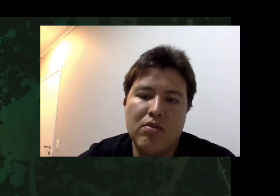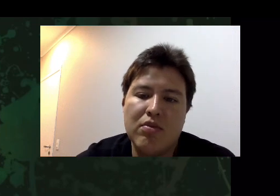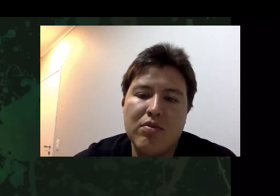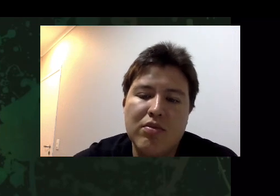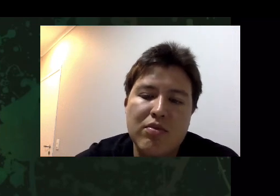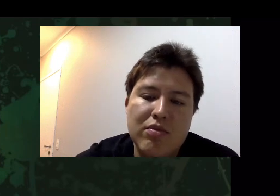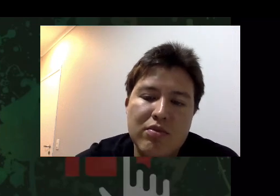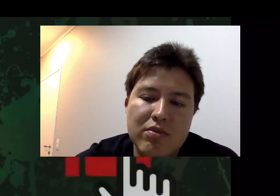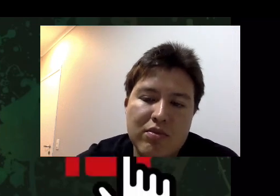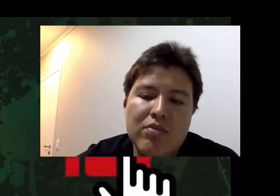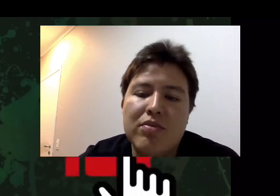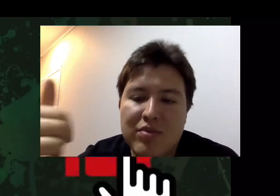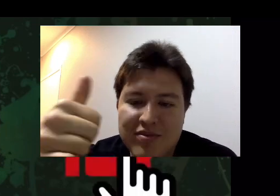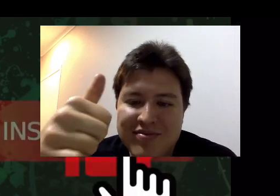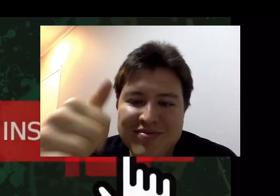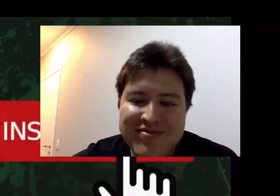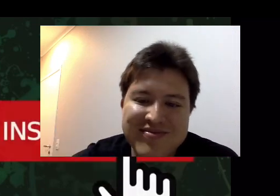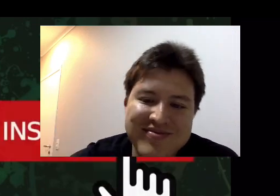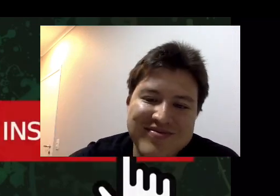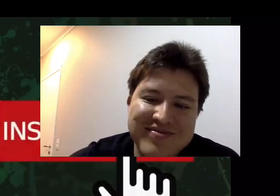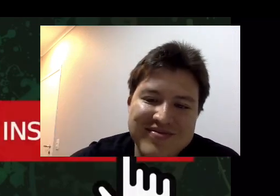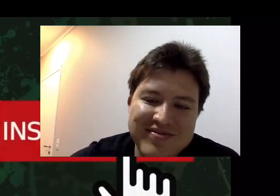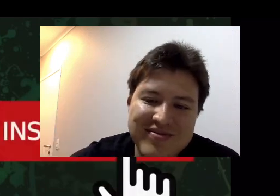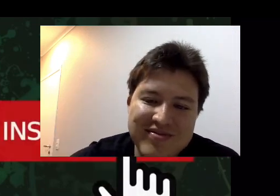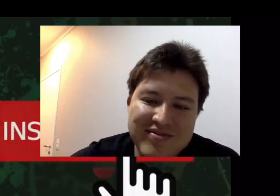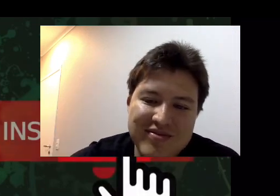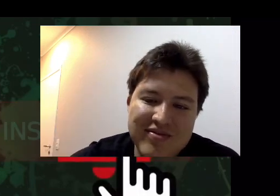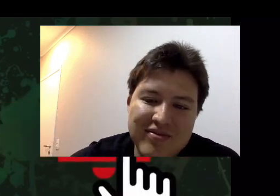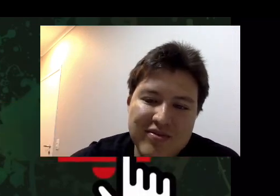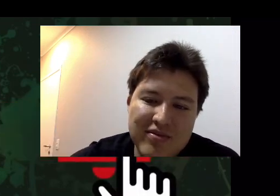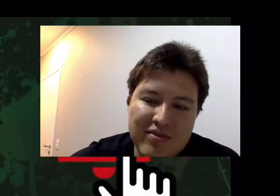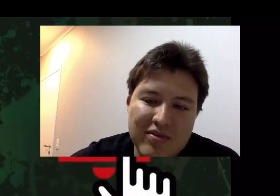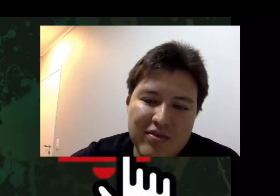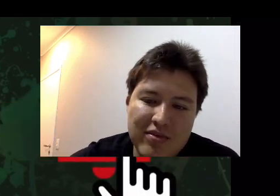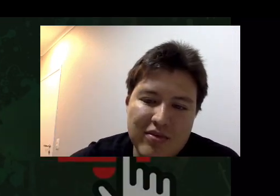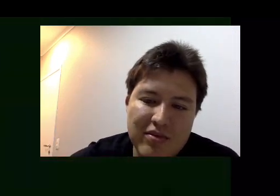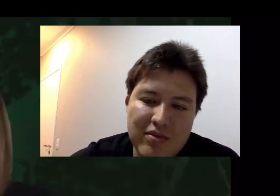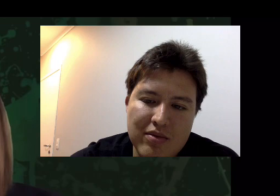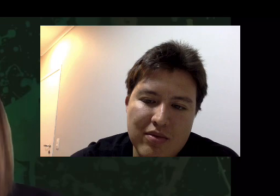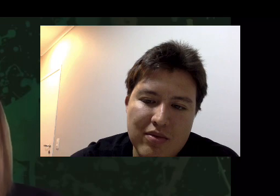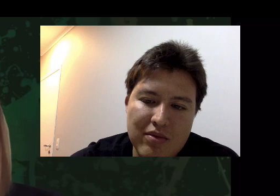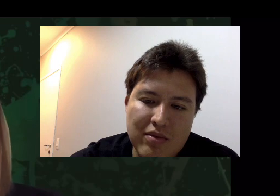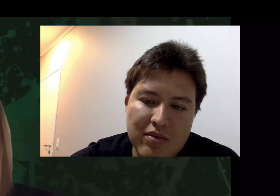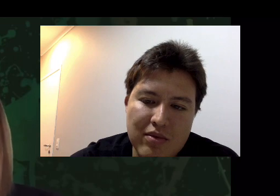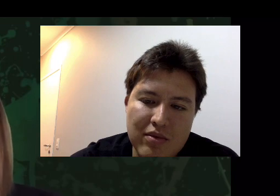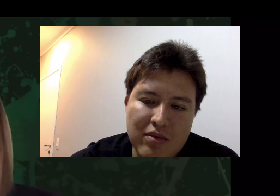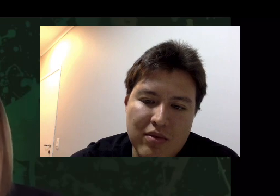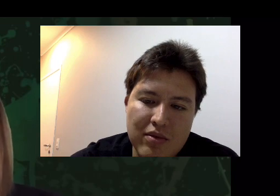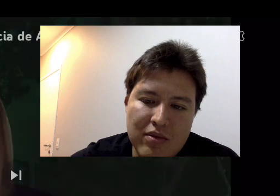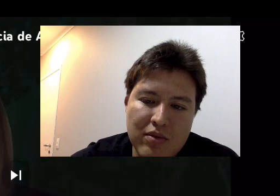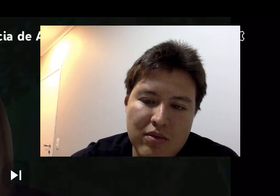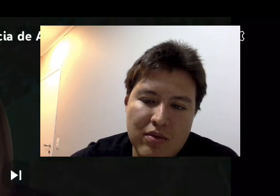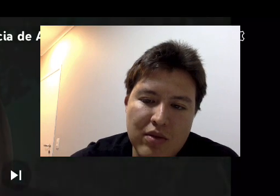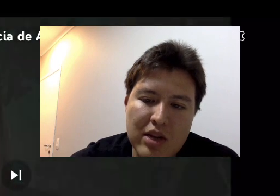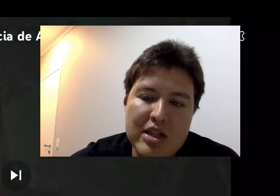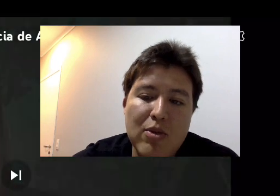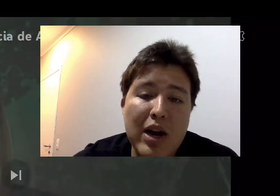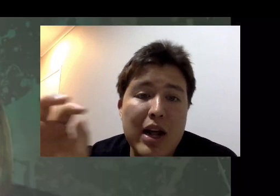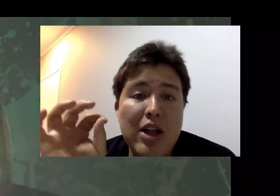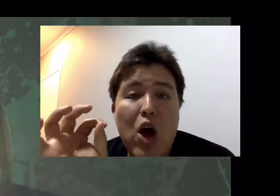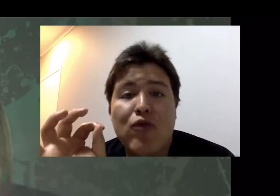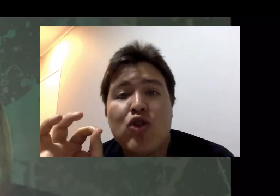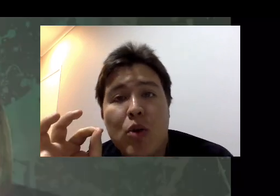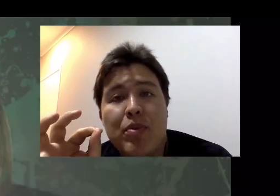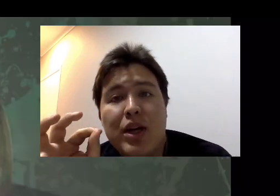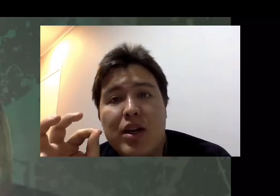você gostou desse vídeo, não se esqueça de curtir, inscreva-se no canal e clique no sininho. E a gente se vê no próximo vídeo. Essa